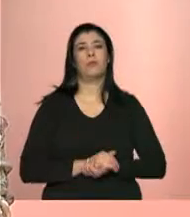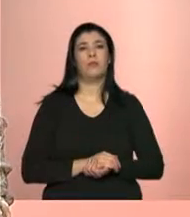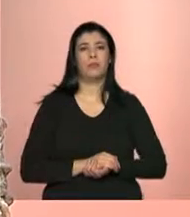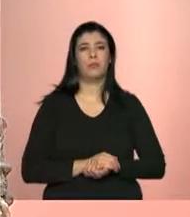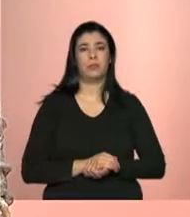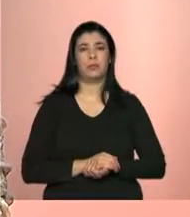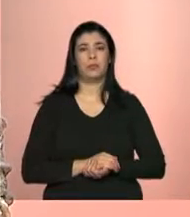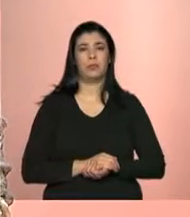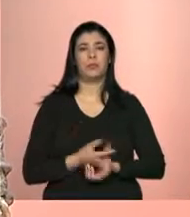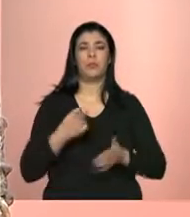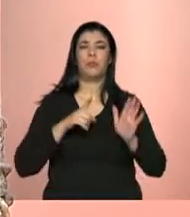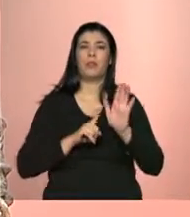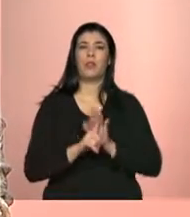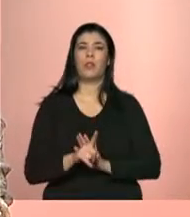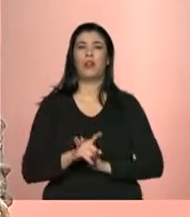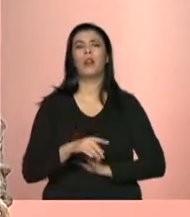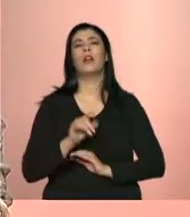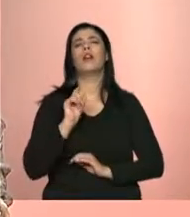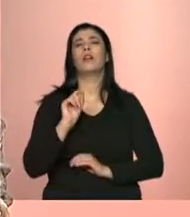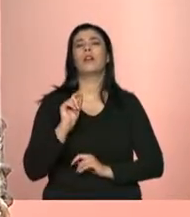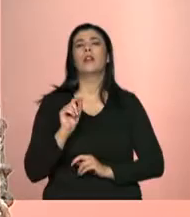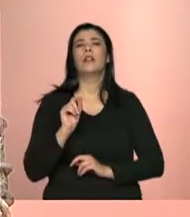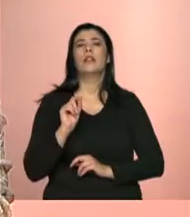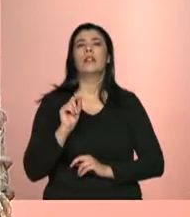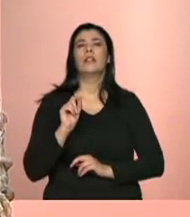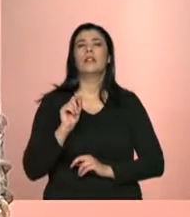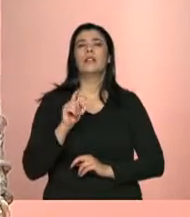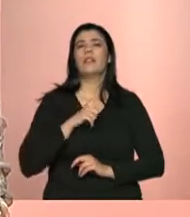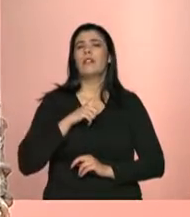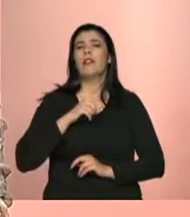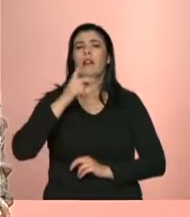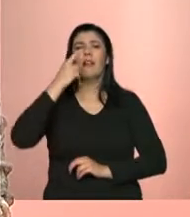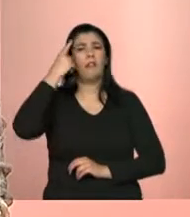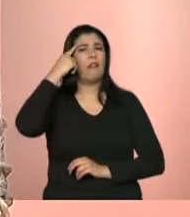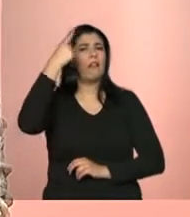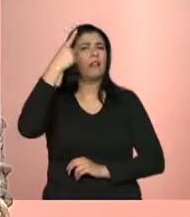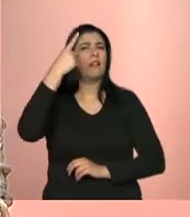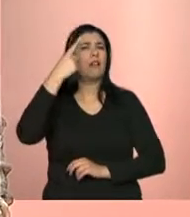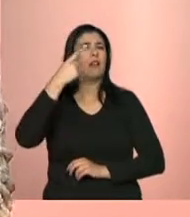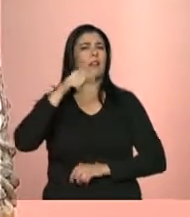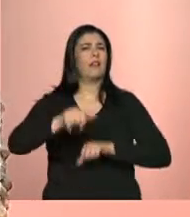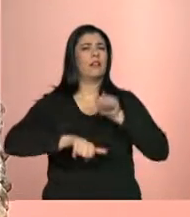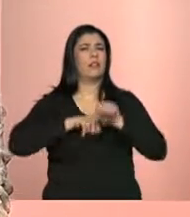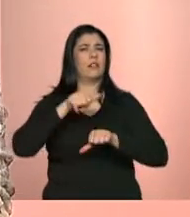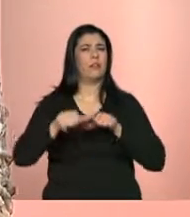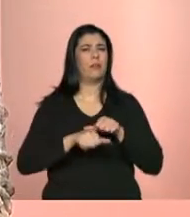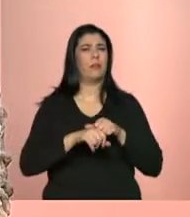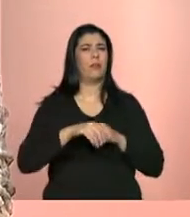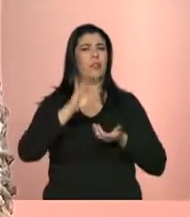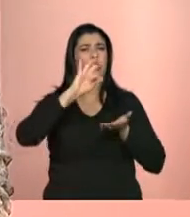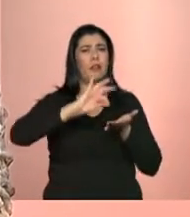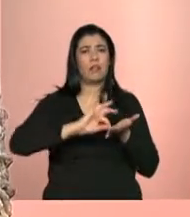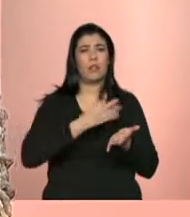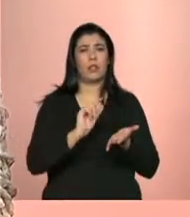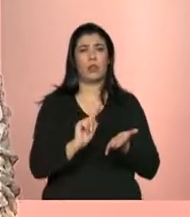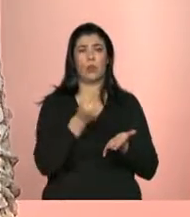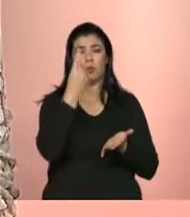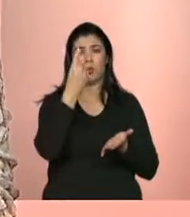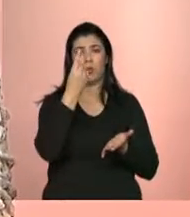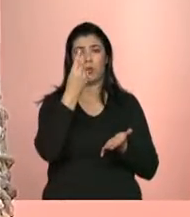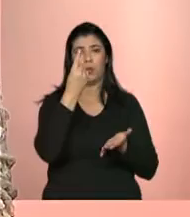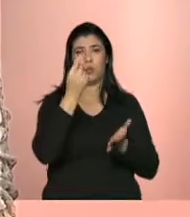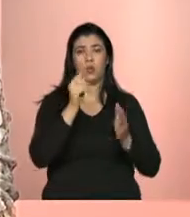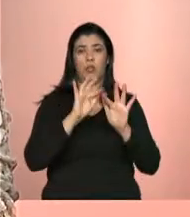E, Denise, continuando com você, de quem que foi a ideia de transformar justamente o Cadastro Único nessa porta de entrada da família